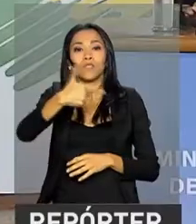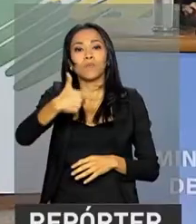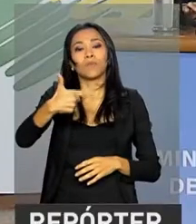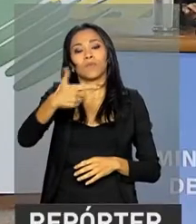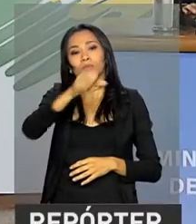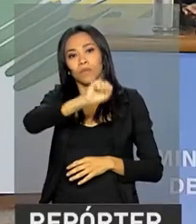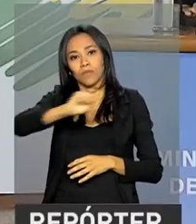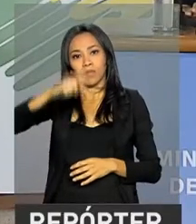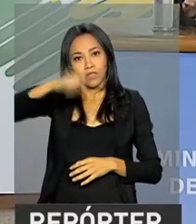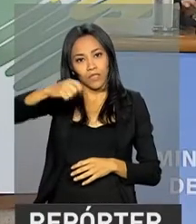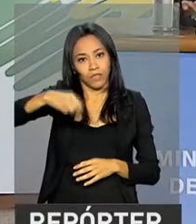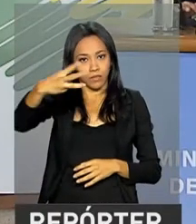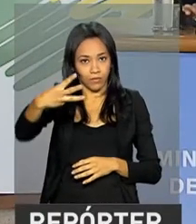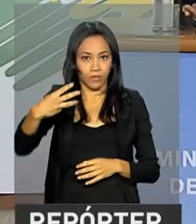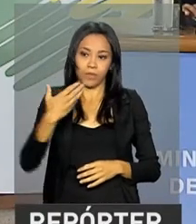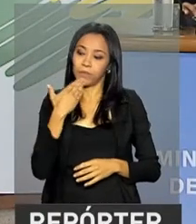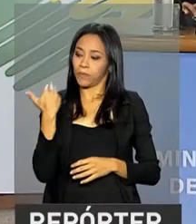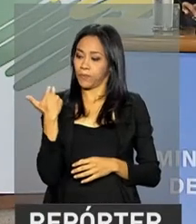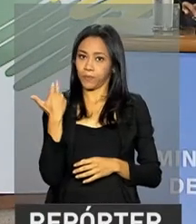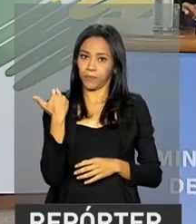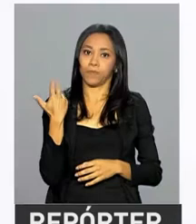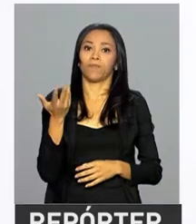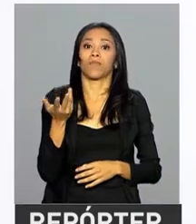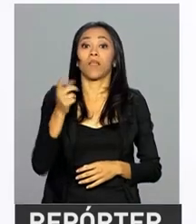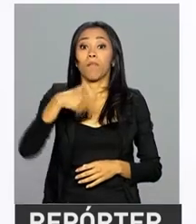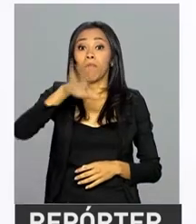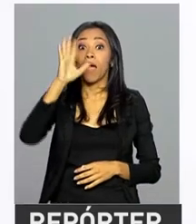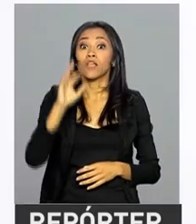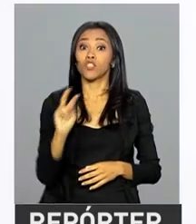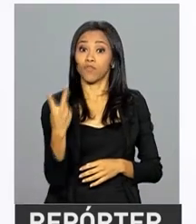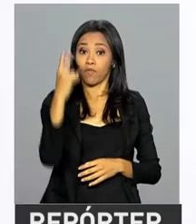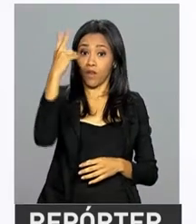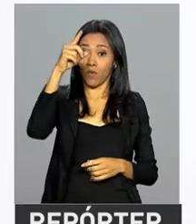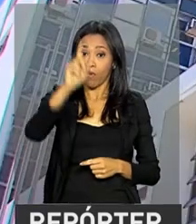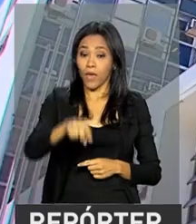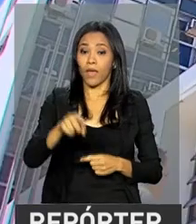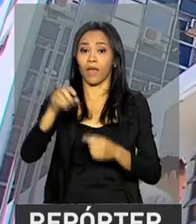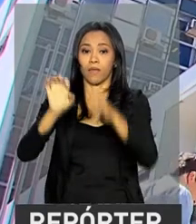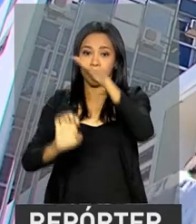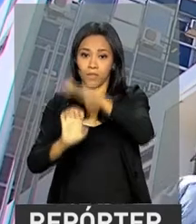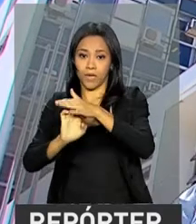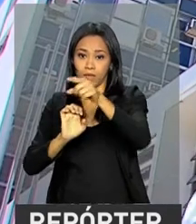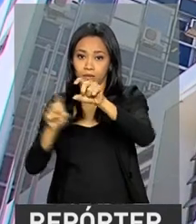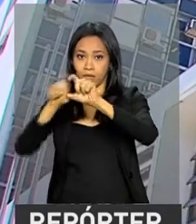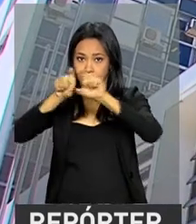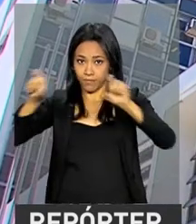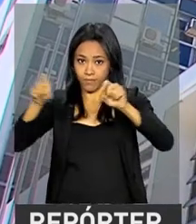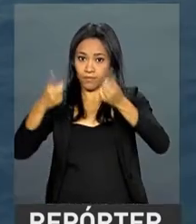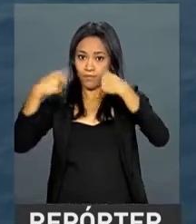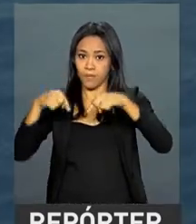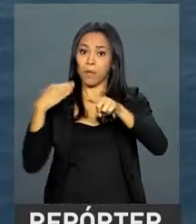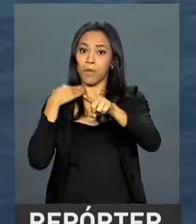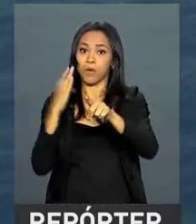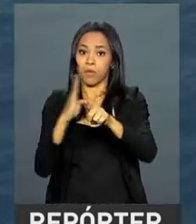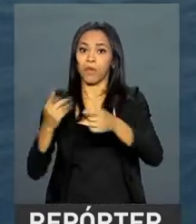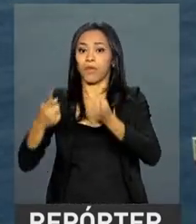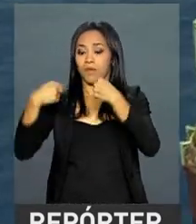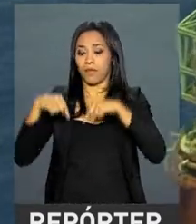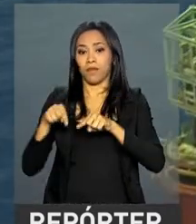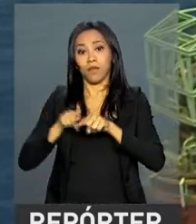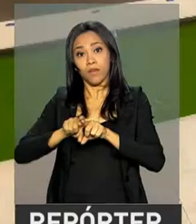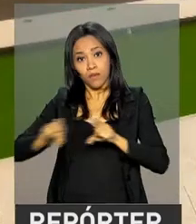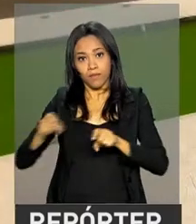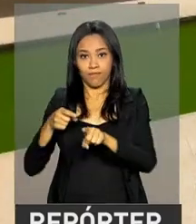As ações que tiveram mais valorização foram as da Telebrás, seguidas do Banco do Brasil e depois da